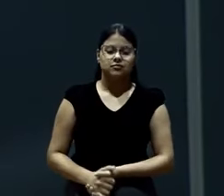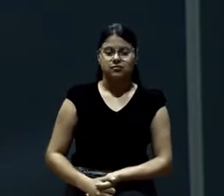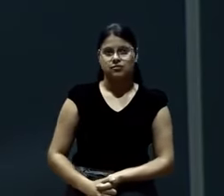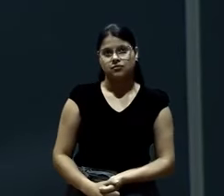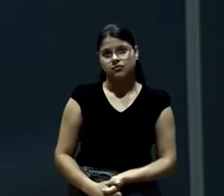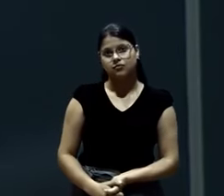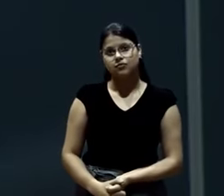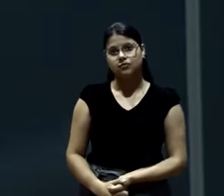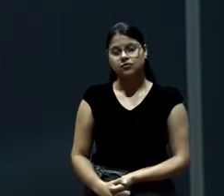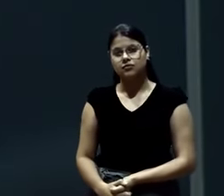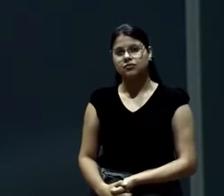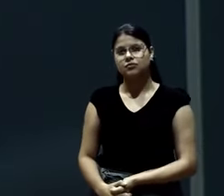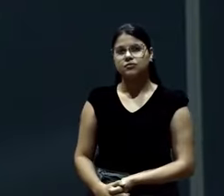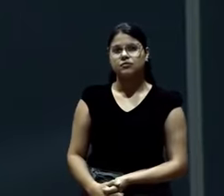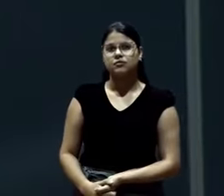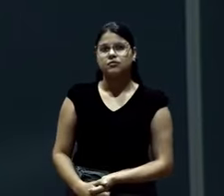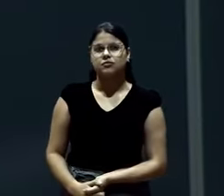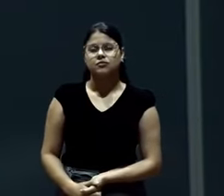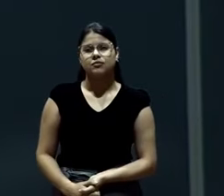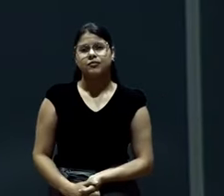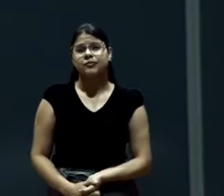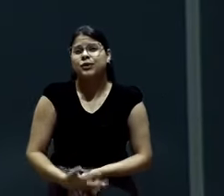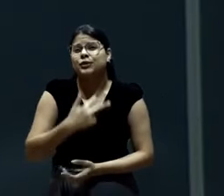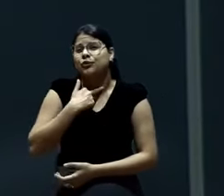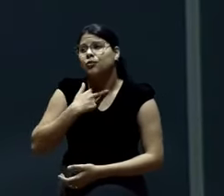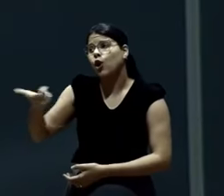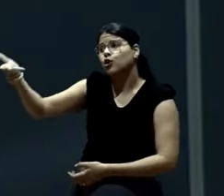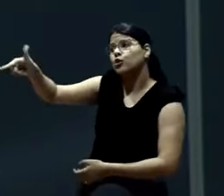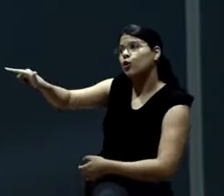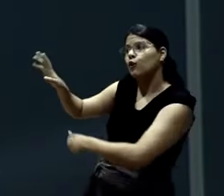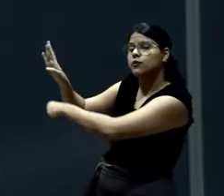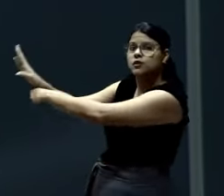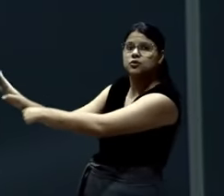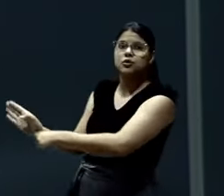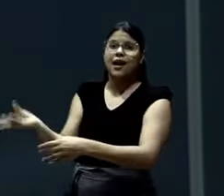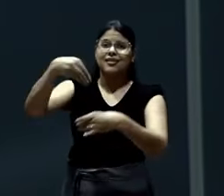Ei. Não tem como querer cuidar do de fora. Se você não cuida do daqui de dentro.